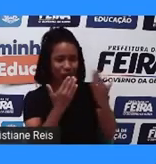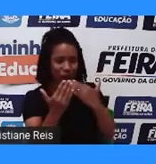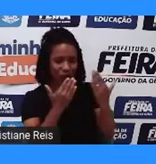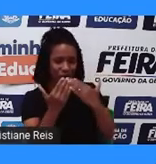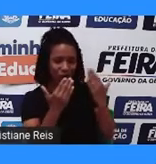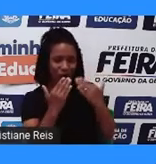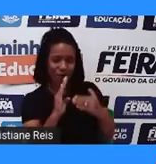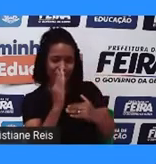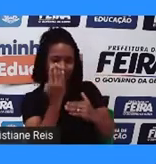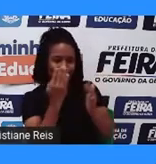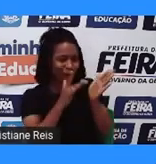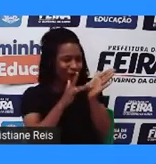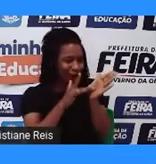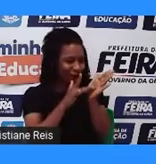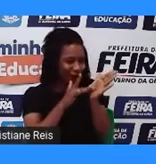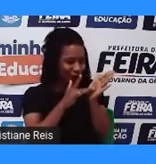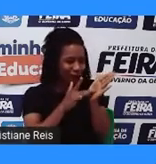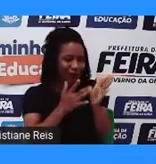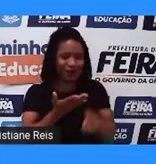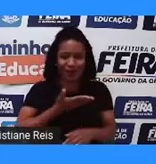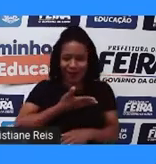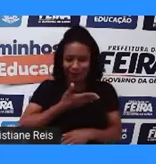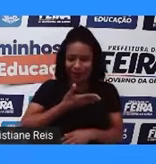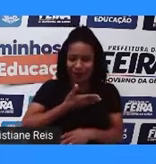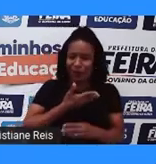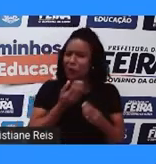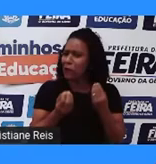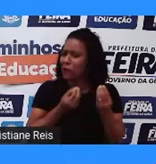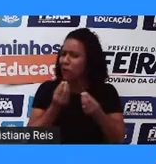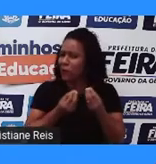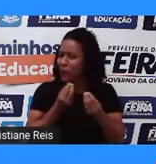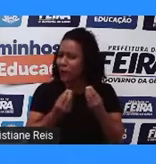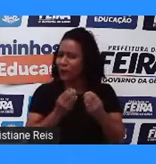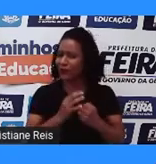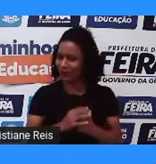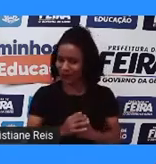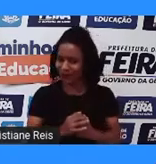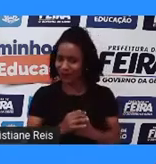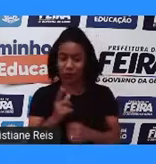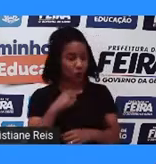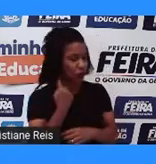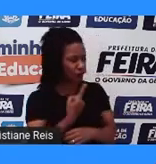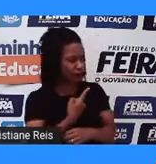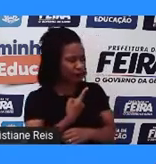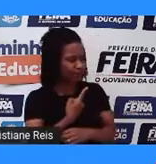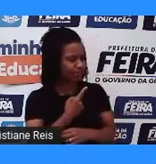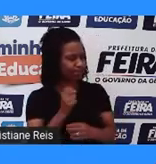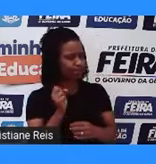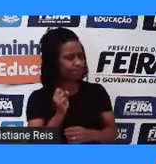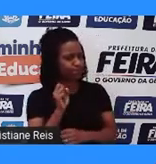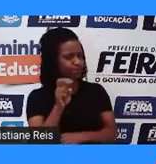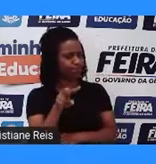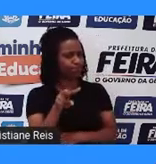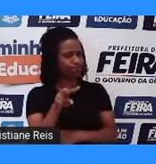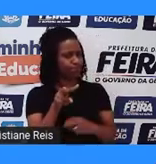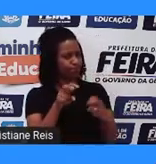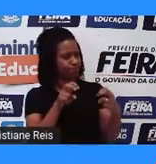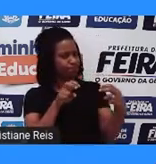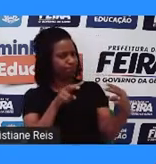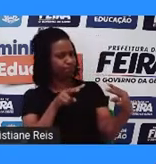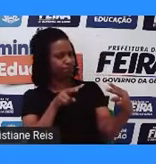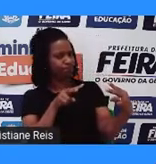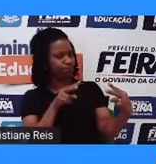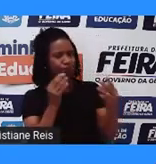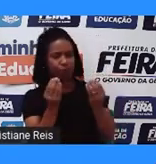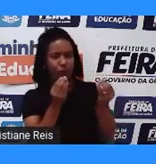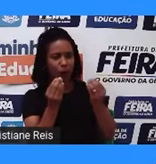ser eles. Como é que a gente deve agir? Just do not. Não fazer nada, né? Ignorar, fazer de